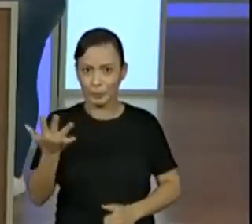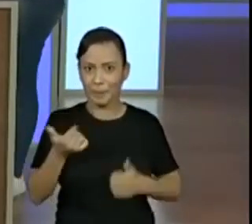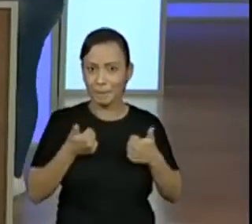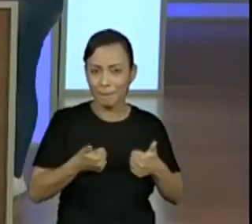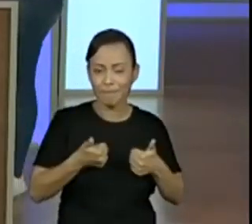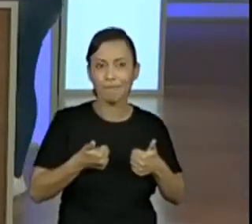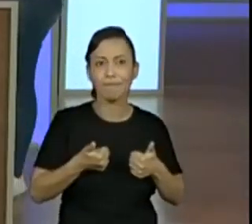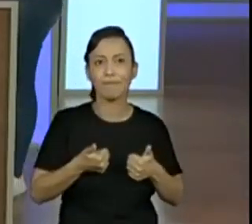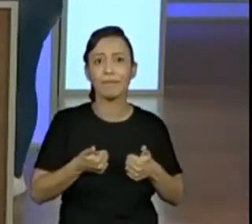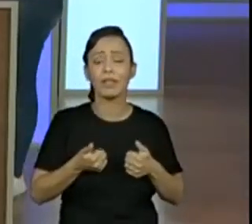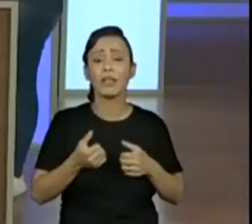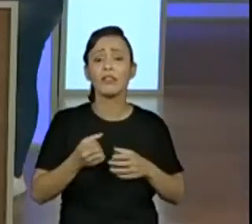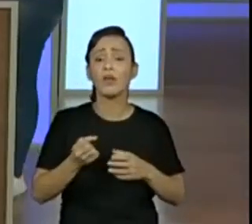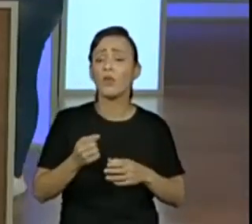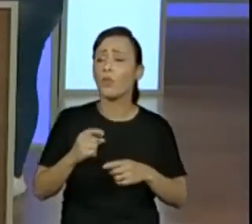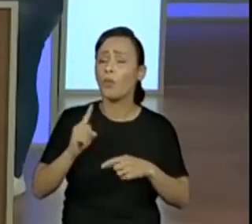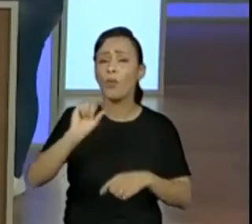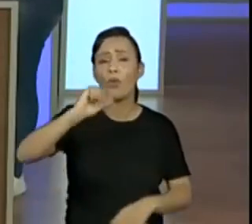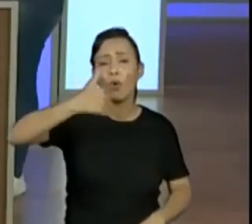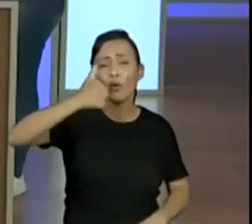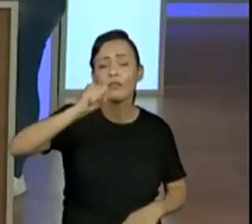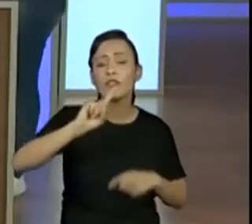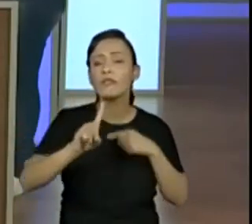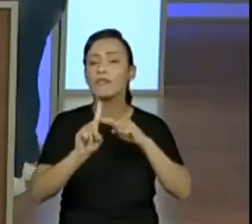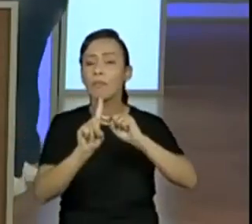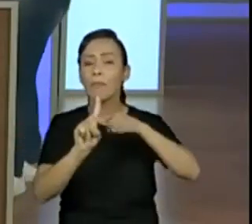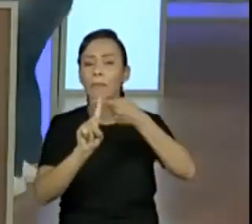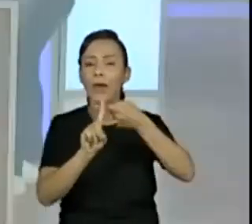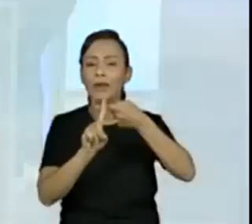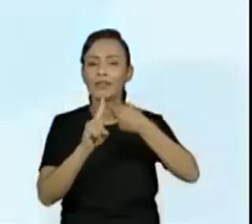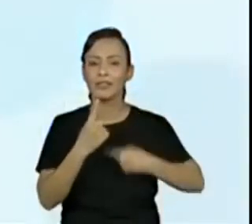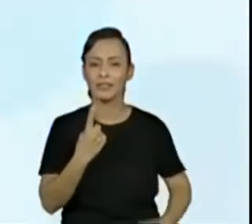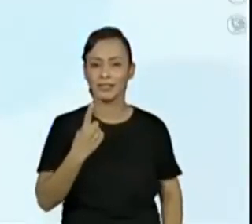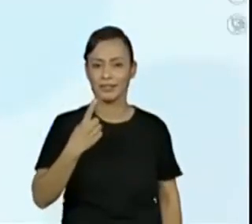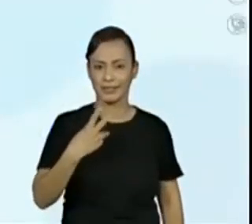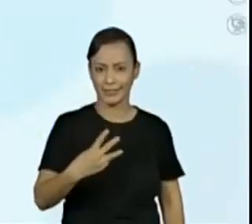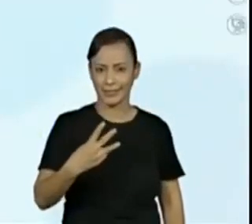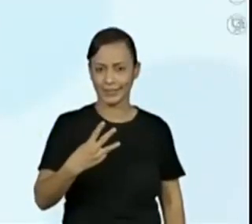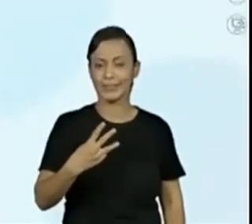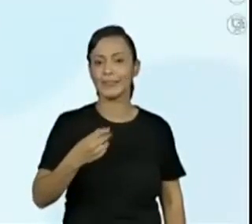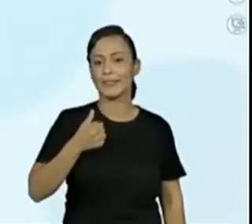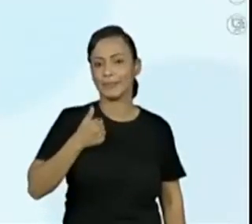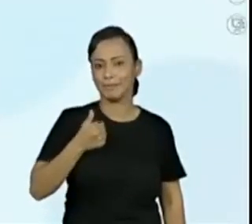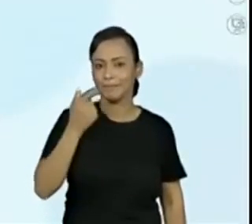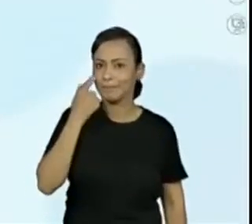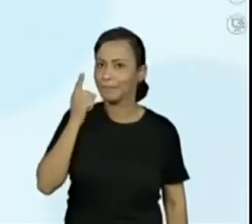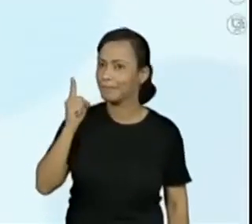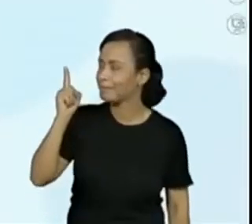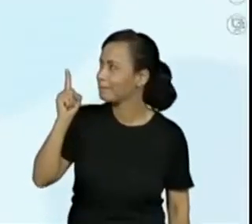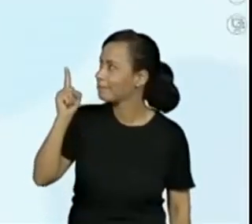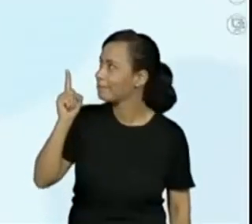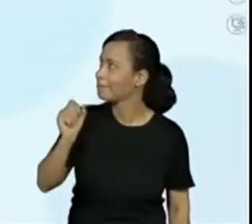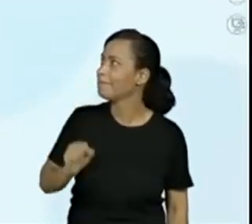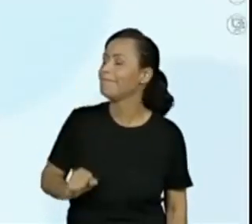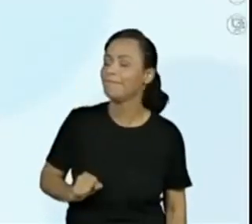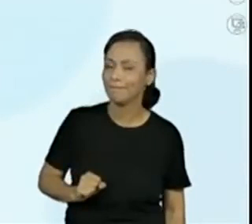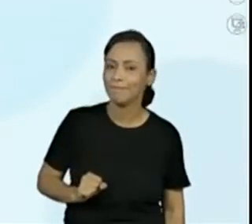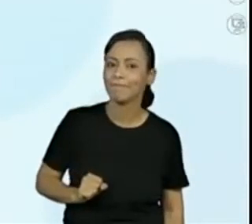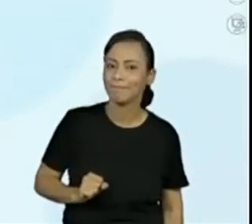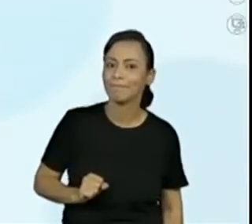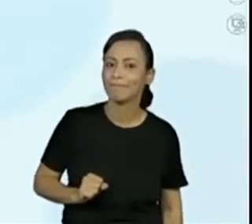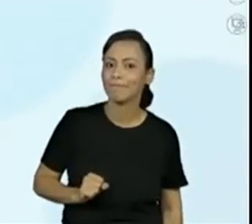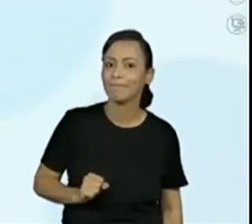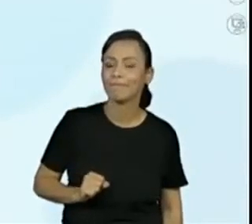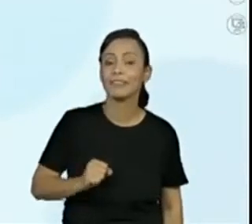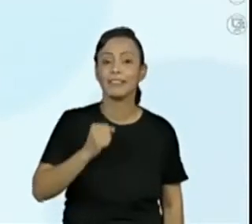então você vai colocar mais quanto? Treze. Porque é a quantidade. Vamos anotar aqui para a gente não esquecer? Sim. E a criançada